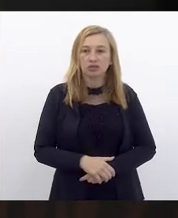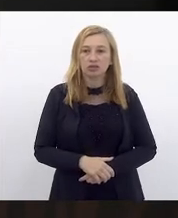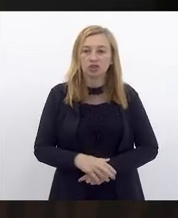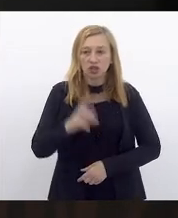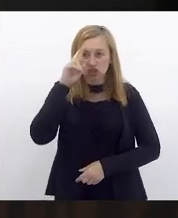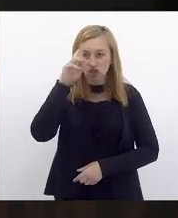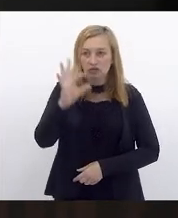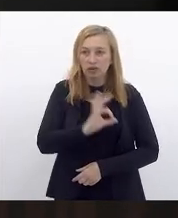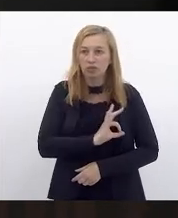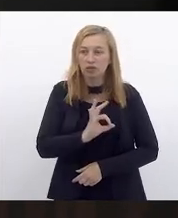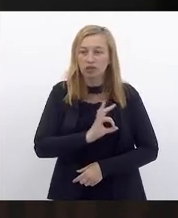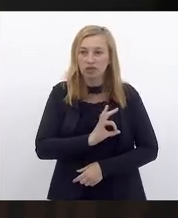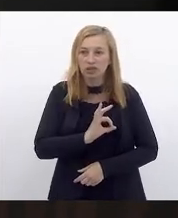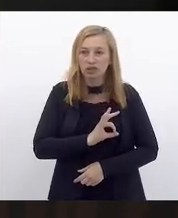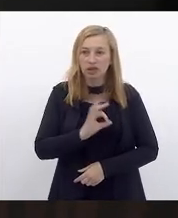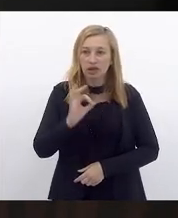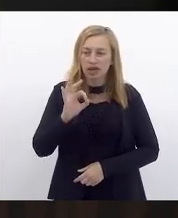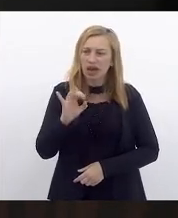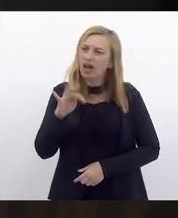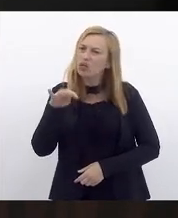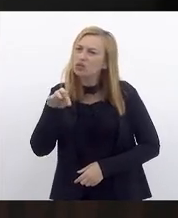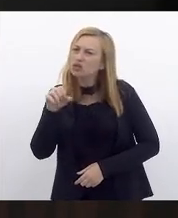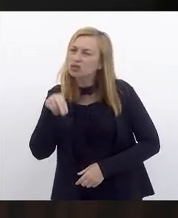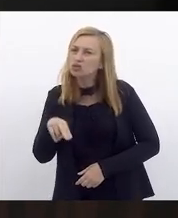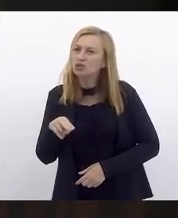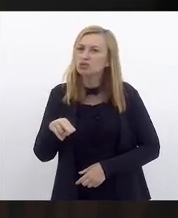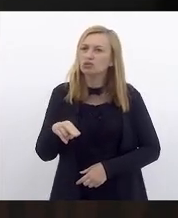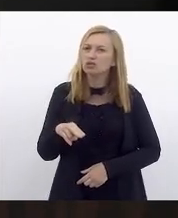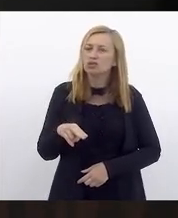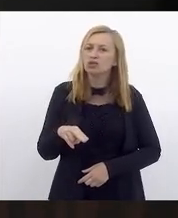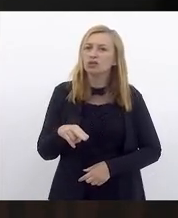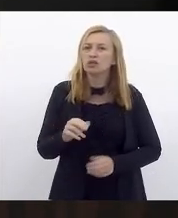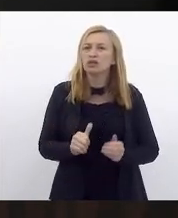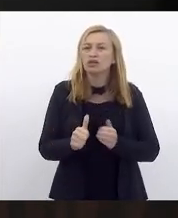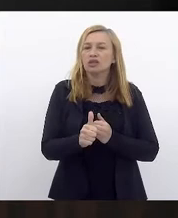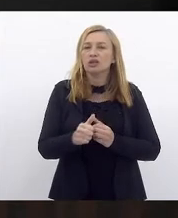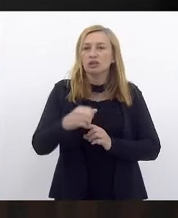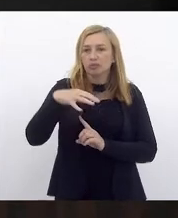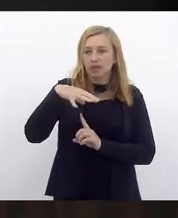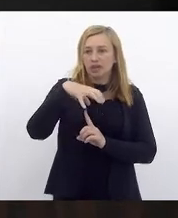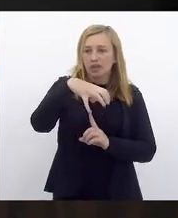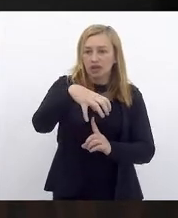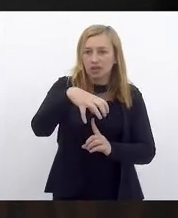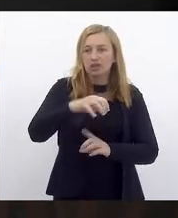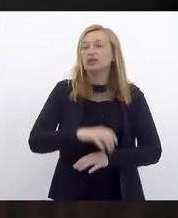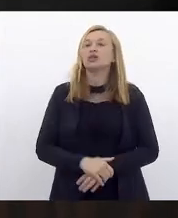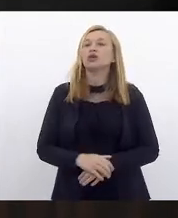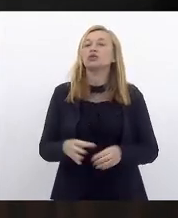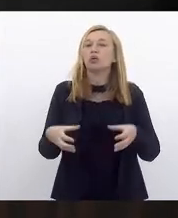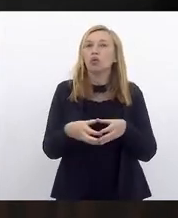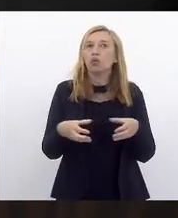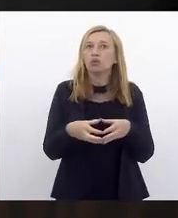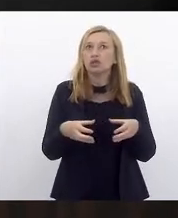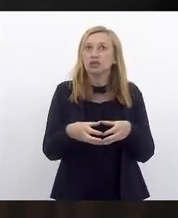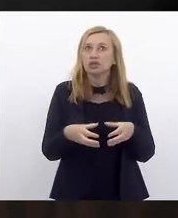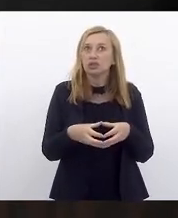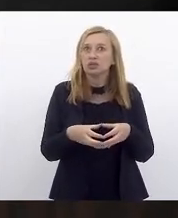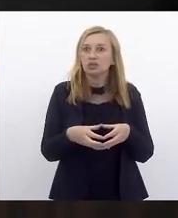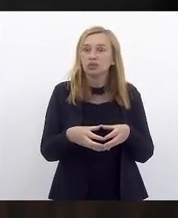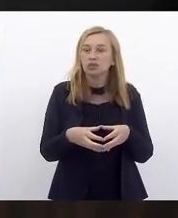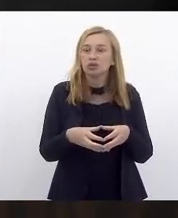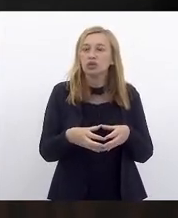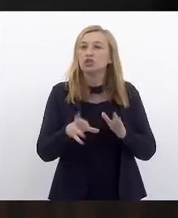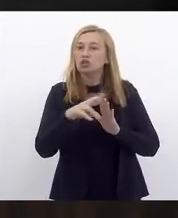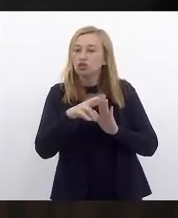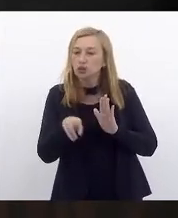general Hélder de Freitas Braga, comandante da Brigada de Infantaria paraquedista. Aparecer da comissão de